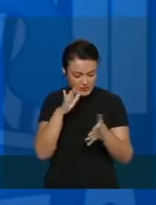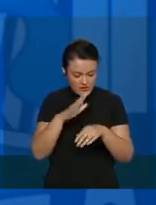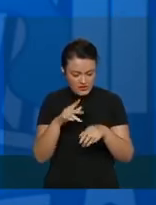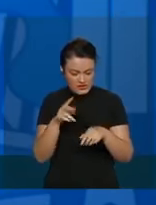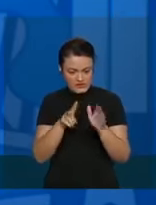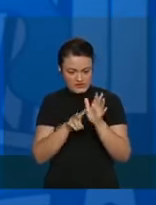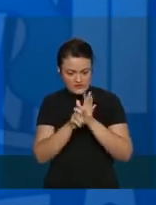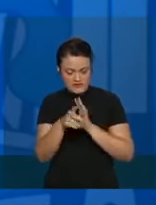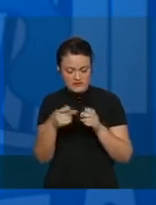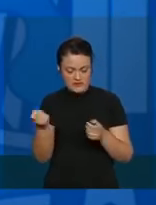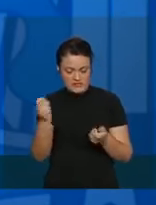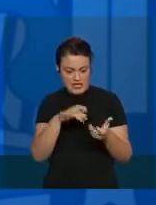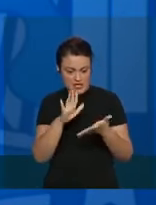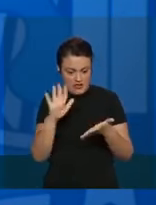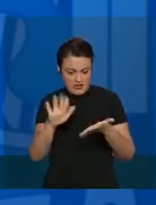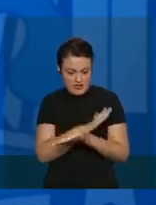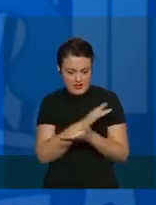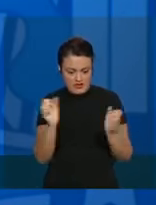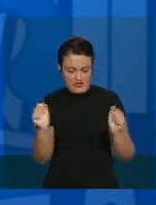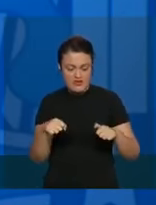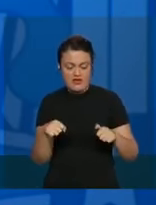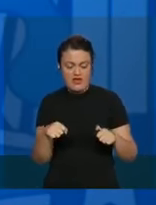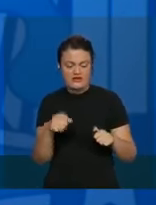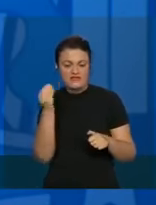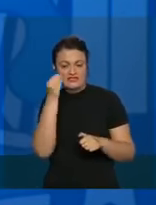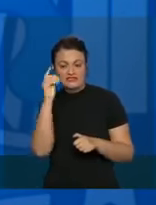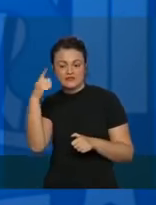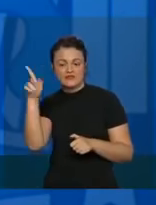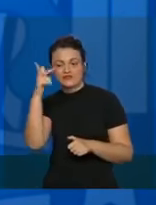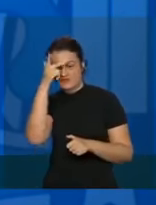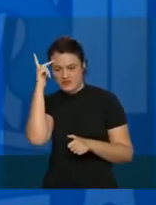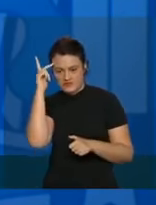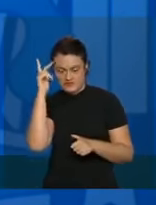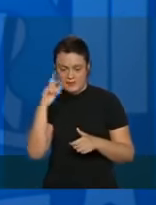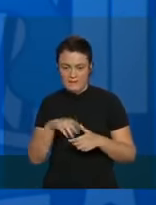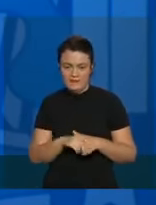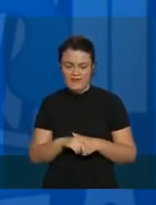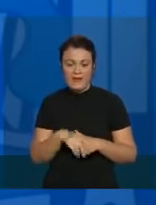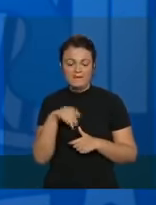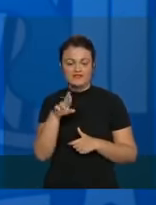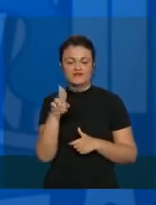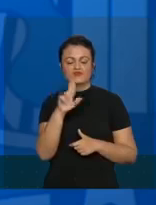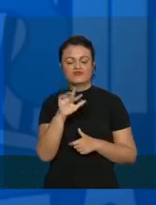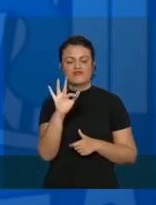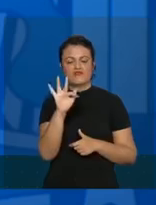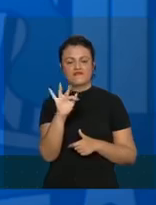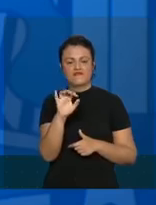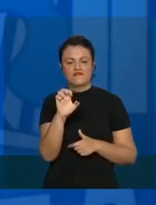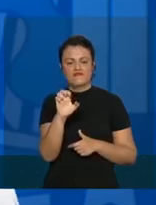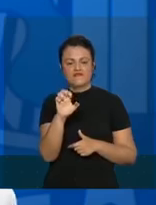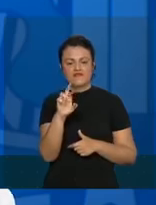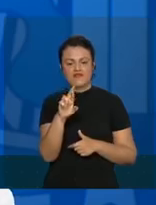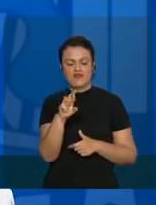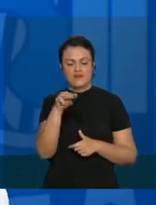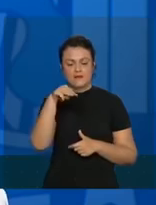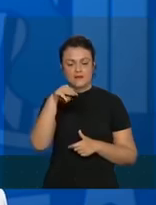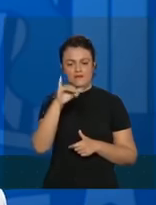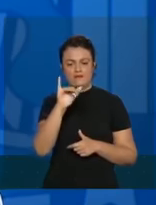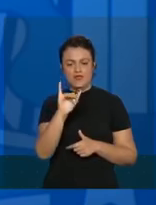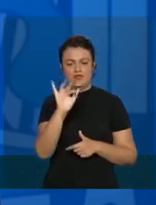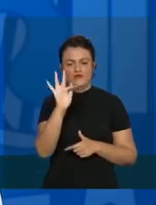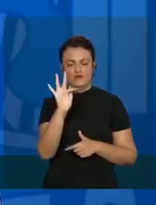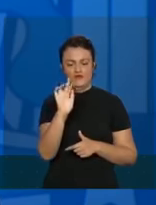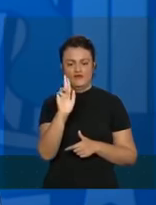teste em pessoas. Agora, se você usa um vermífago, vamos supor que o vermífago é a mesma